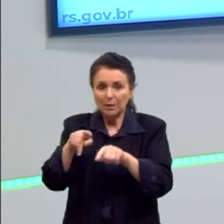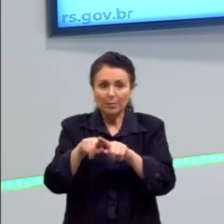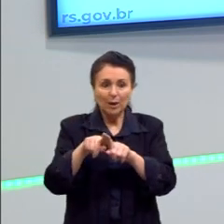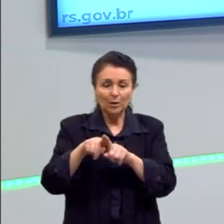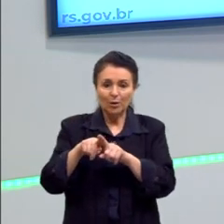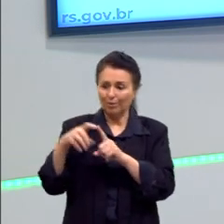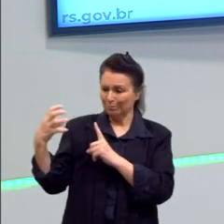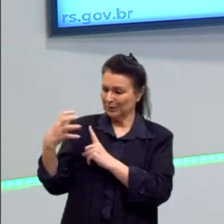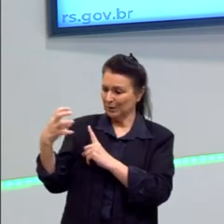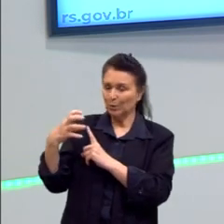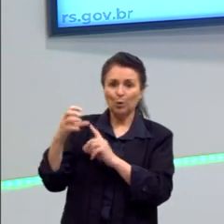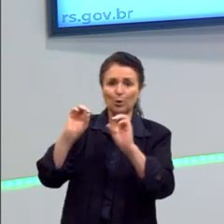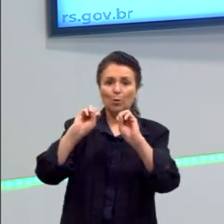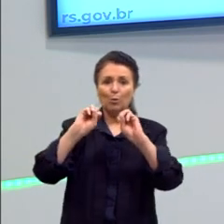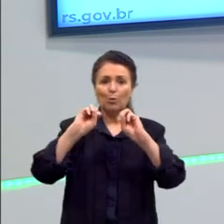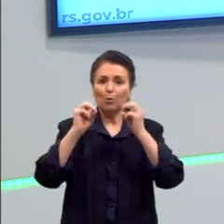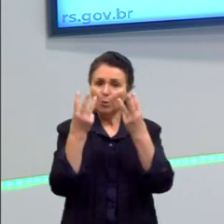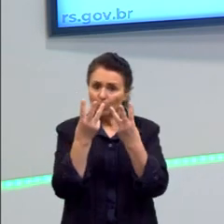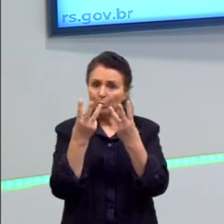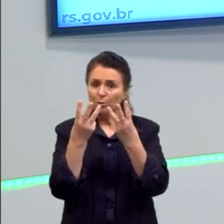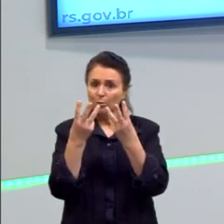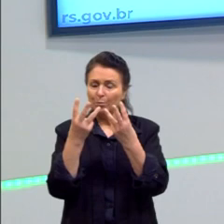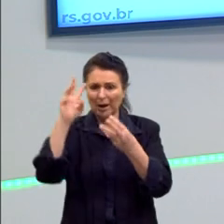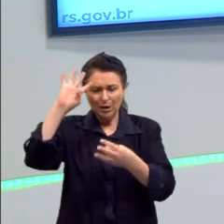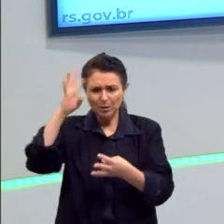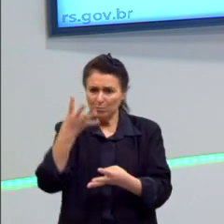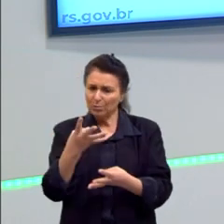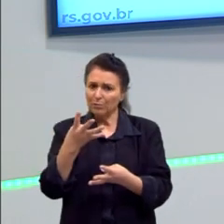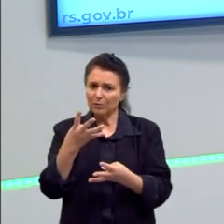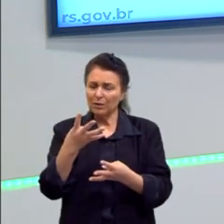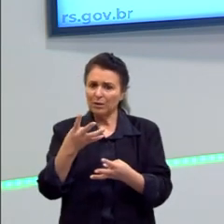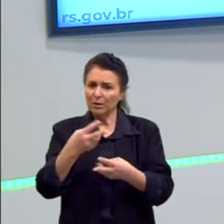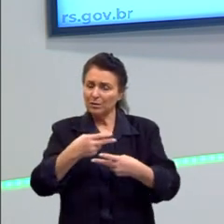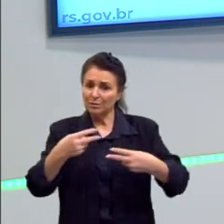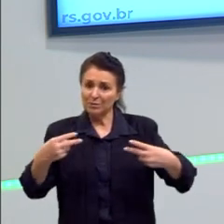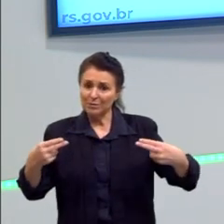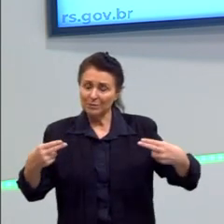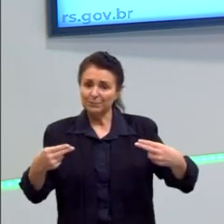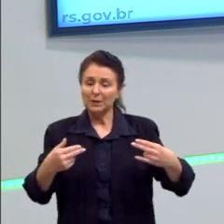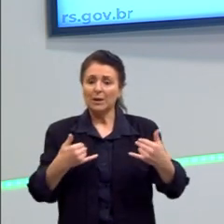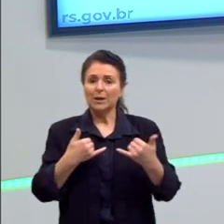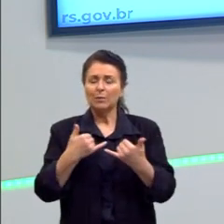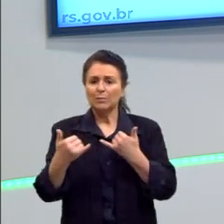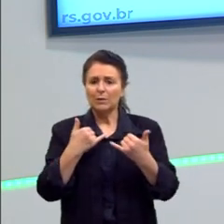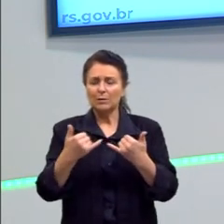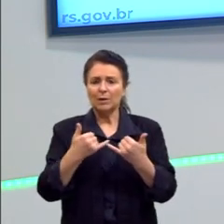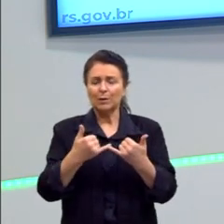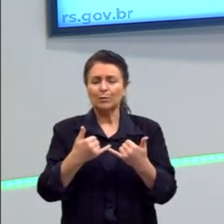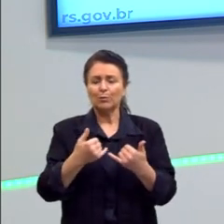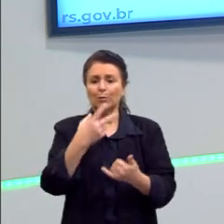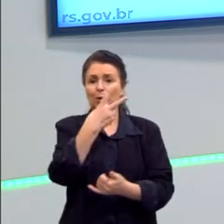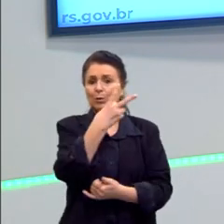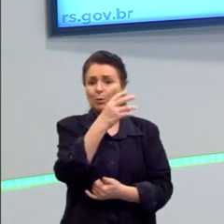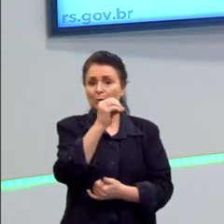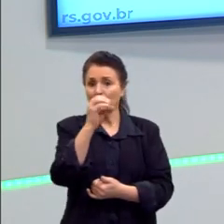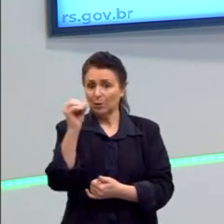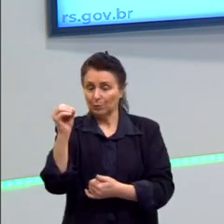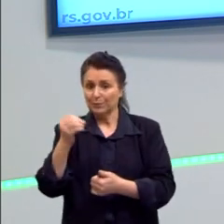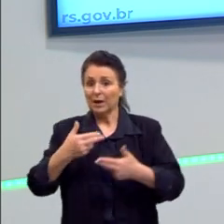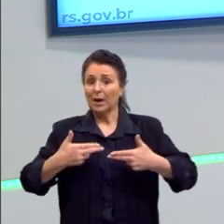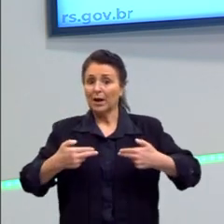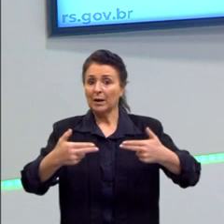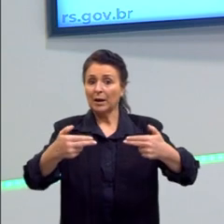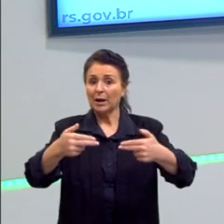pressionando a ONU nas suas tomadas de decisões. Por exemplo, no décimo 2000, a guerra contra o Iraque,